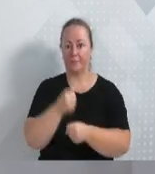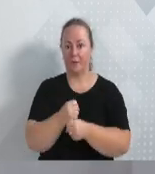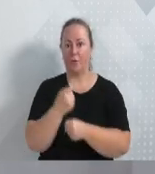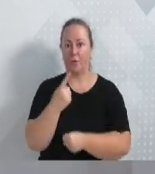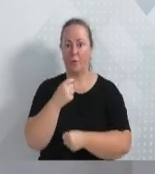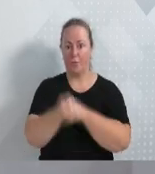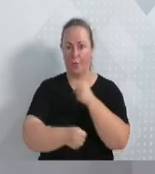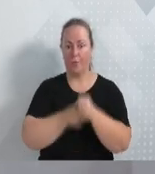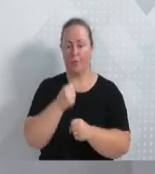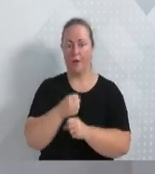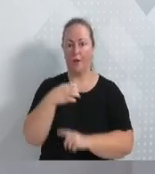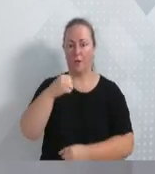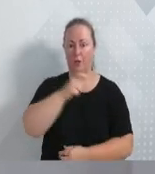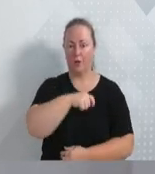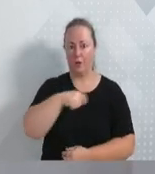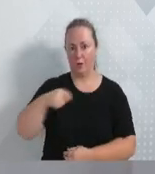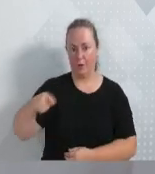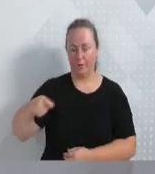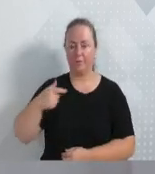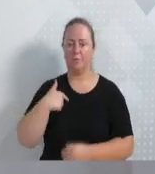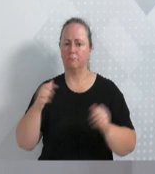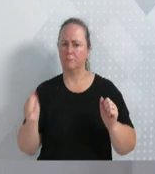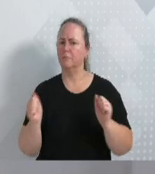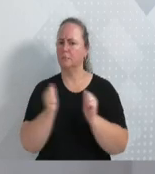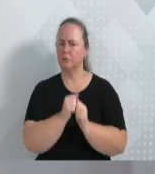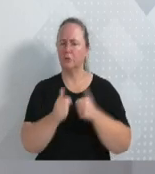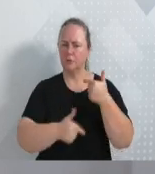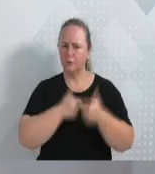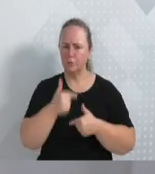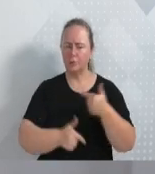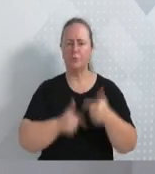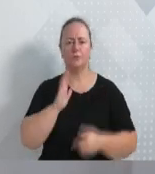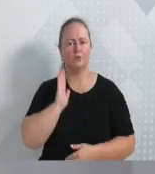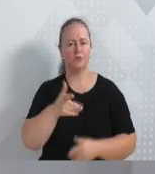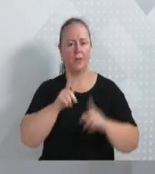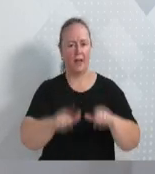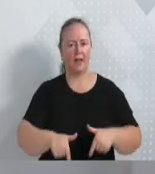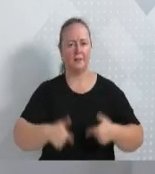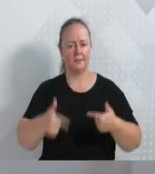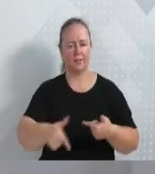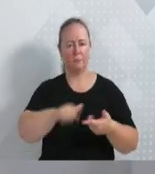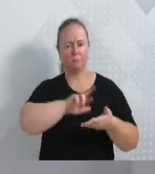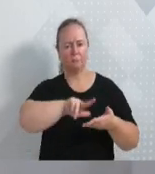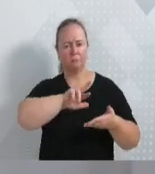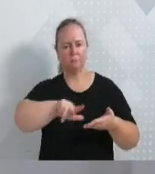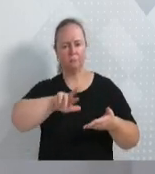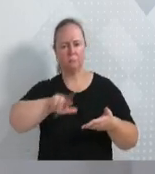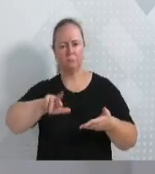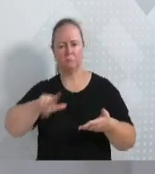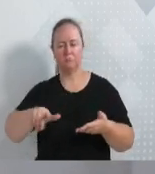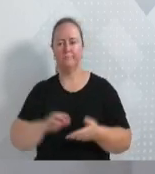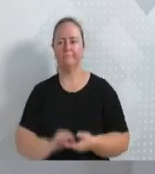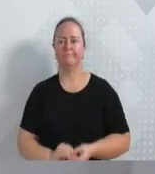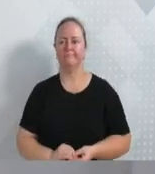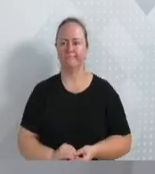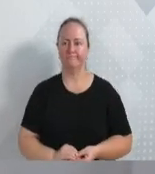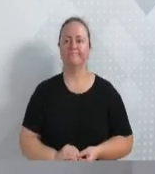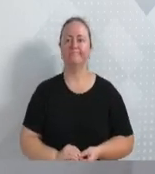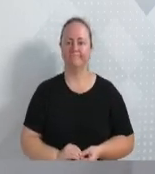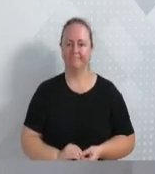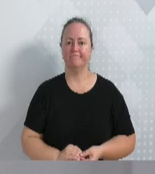à frente dos trabalhos deste grupo, nós realizamos diversas ações. Entre elas, eu gostaria de citar e de ressaltar